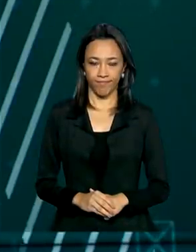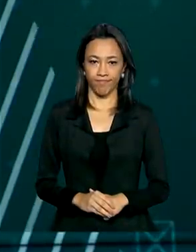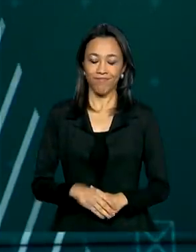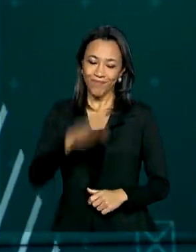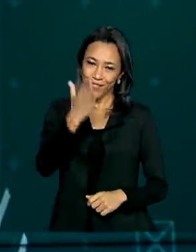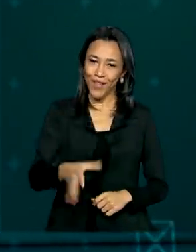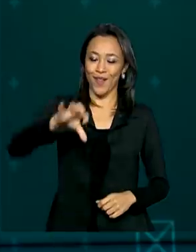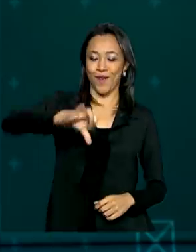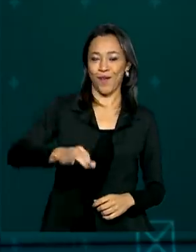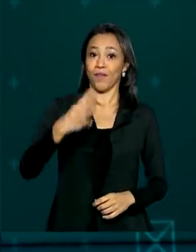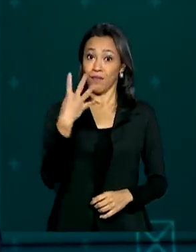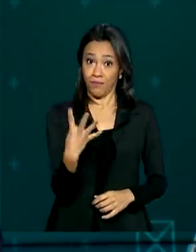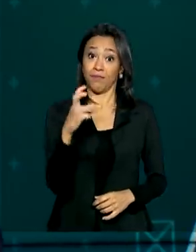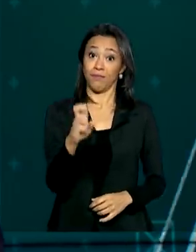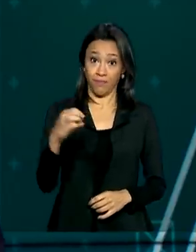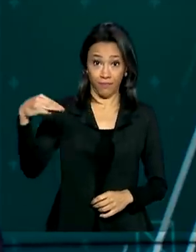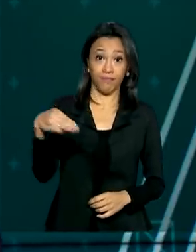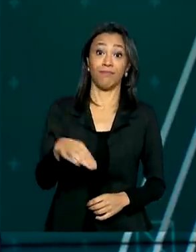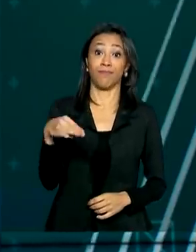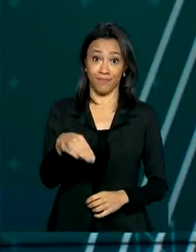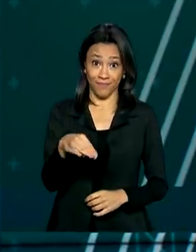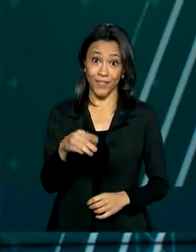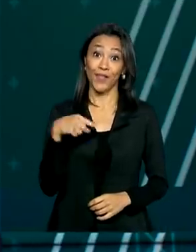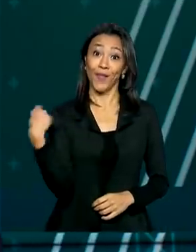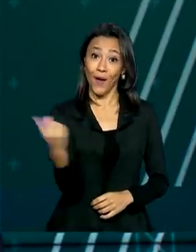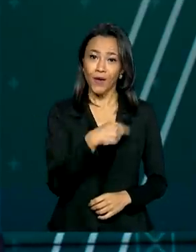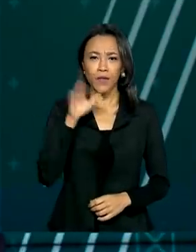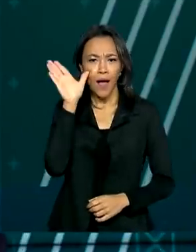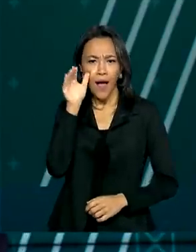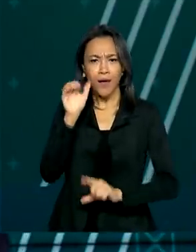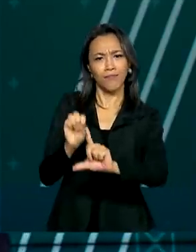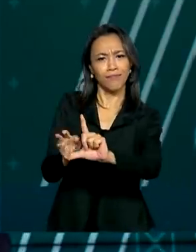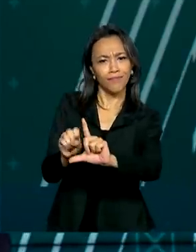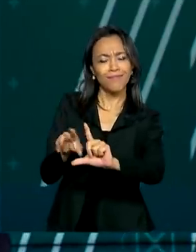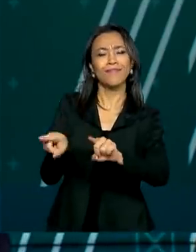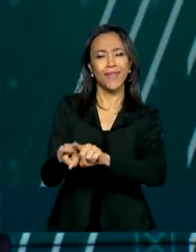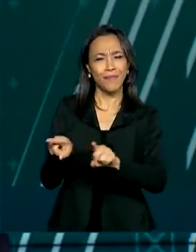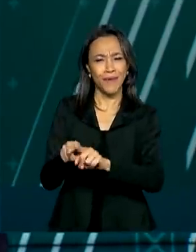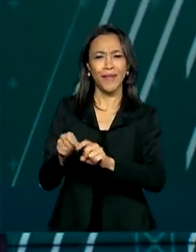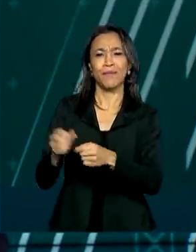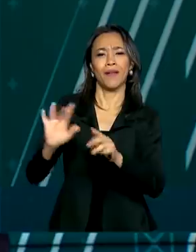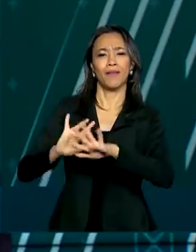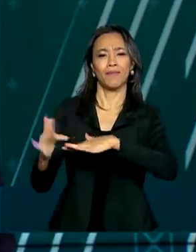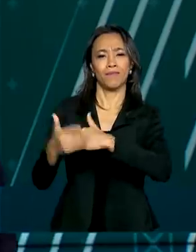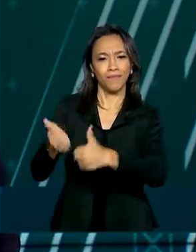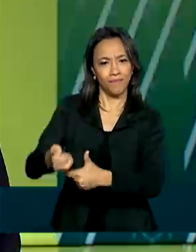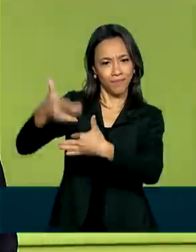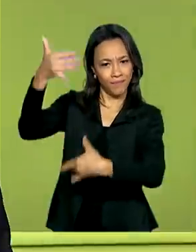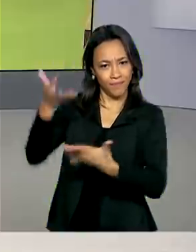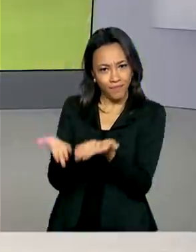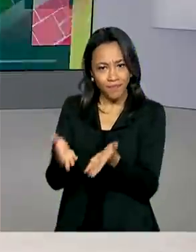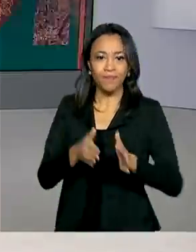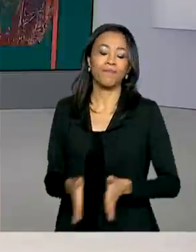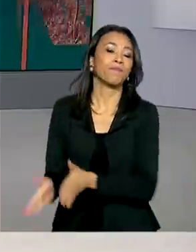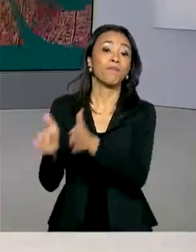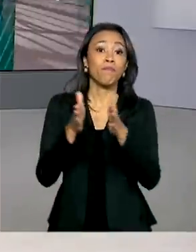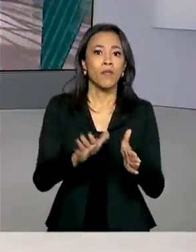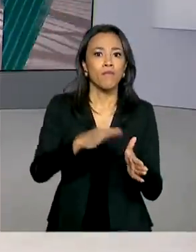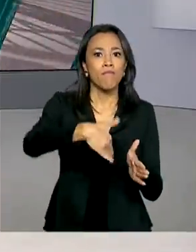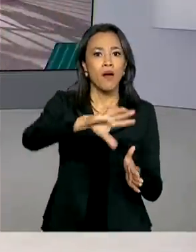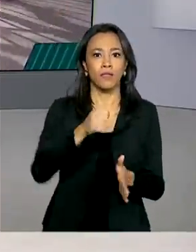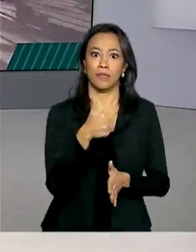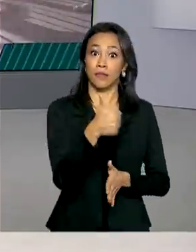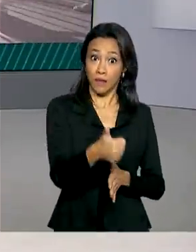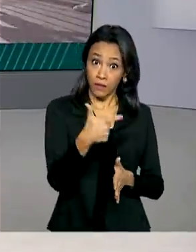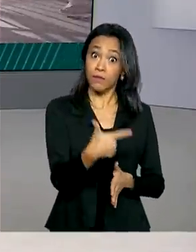São nove horas e quarenta e cinco minutos. Nós estamos ao vivo também pelas redes sociais. Mais